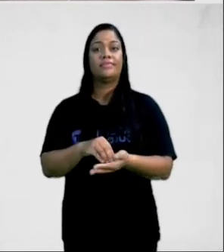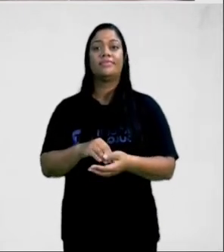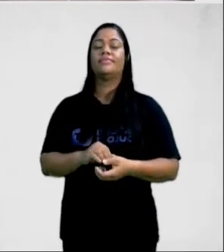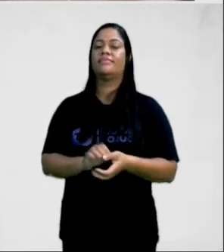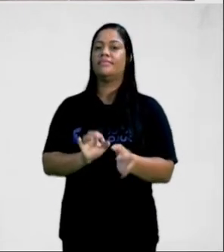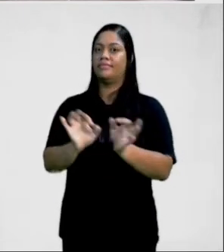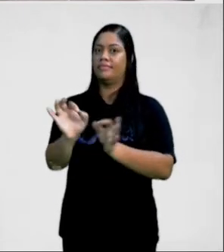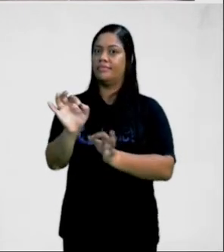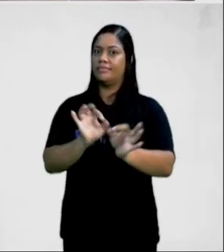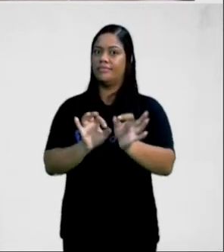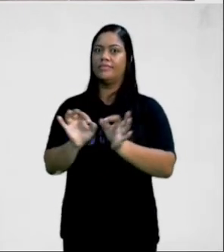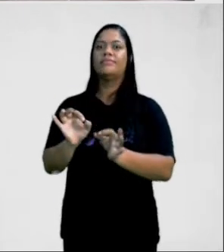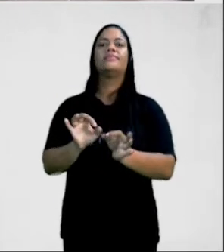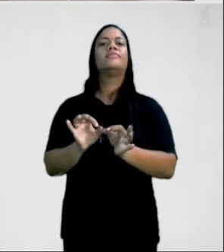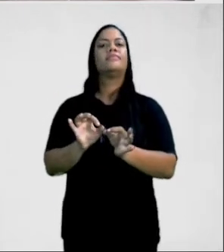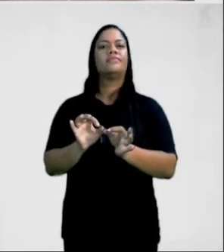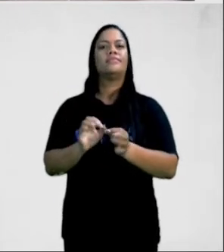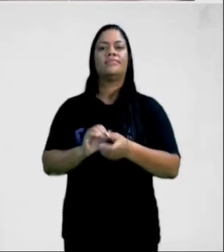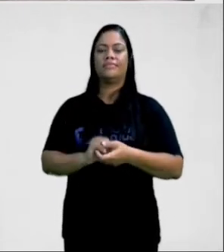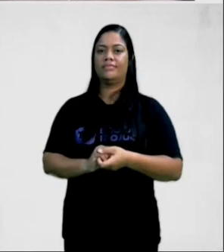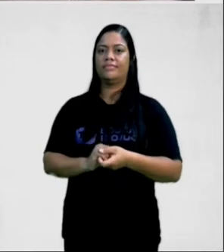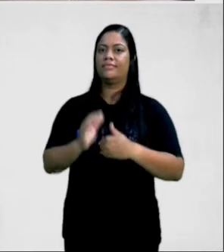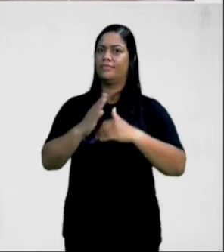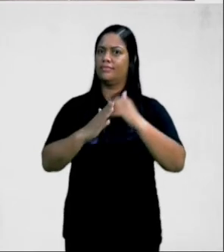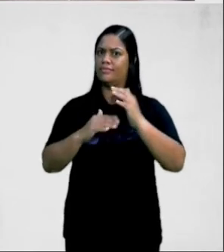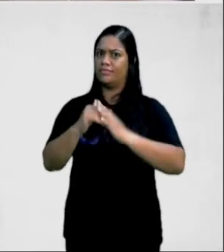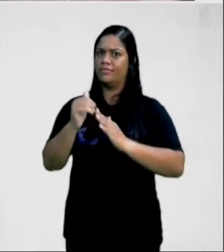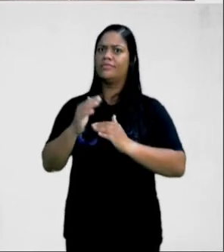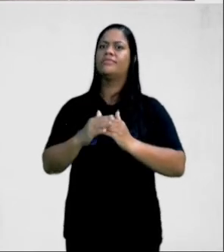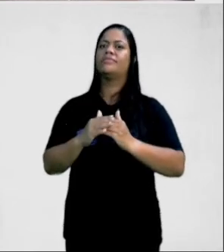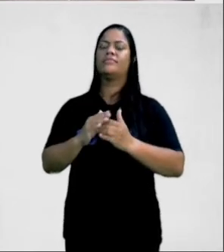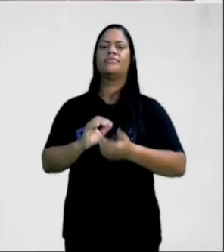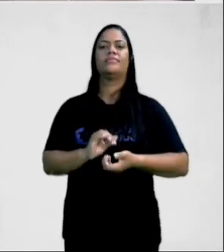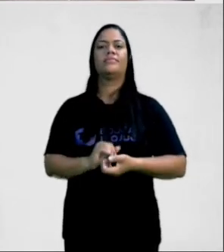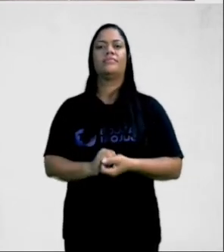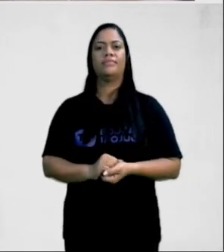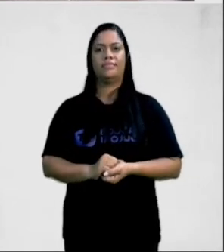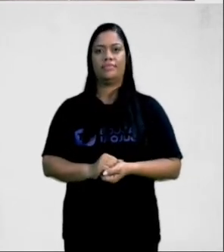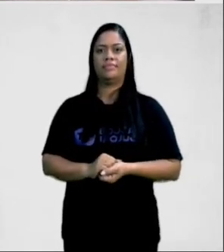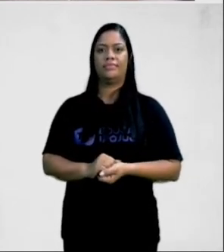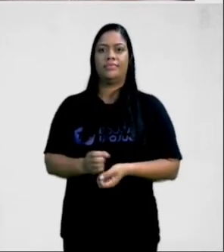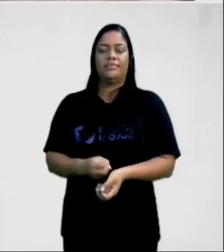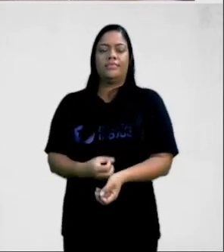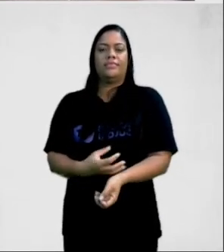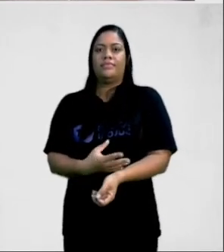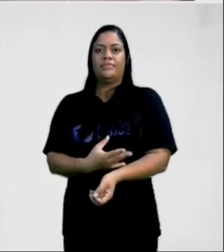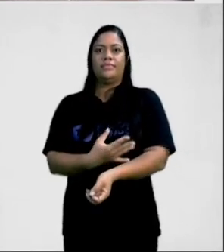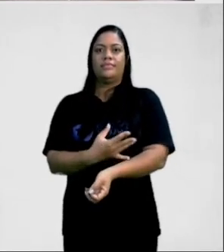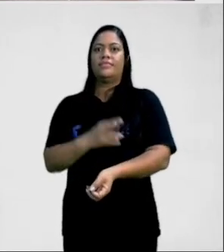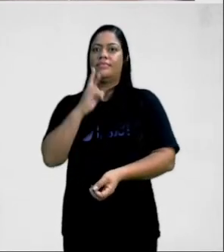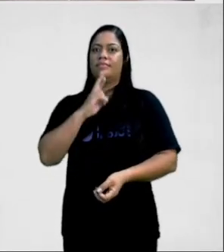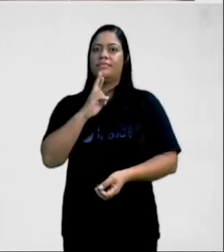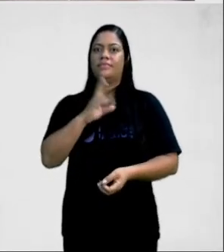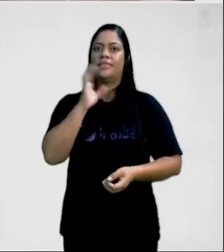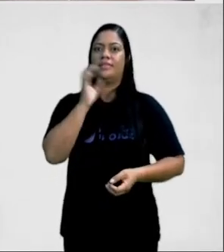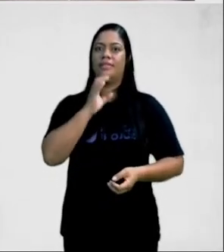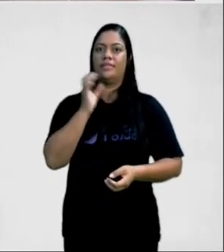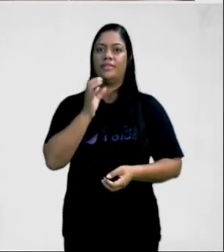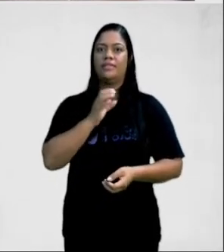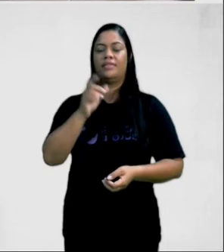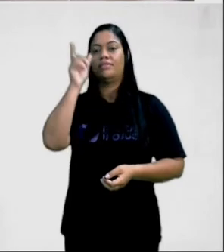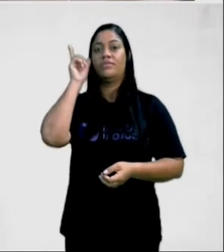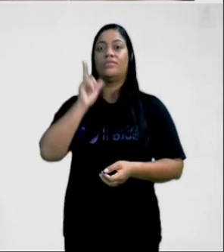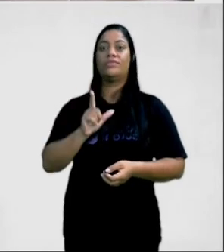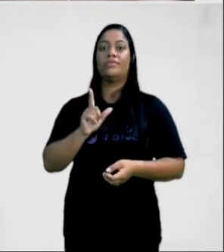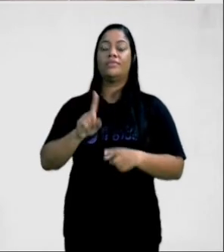do planejamento, do acompanhamento, né? De alguém da área, de profissionais da área. A ansiedade por resultados, eu vou fazer por mais